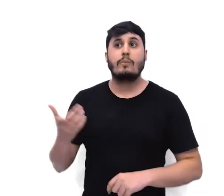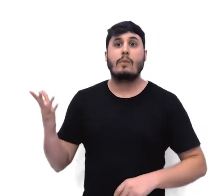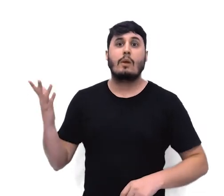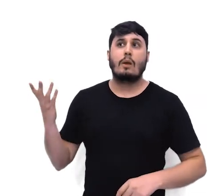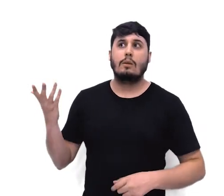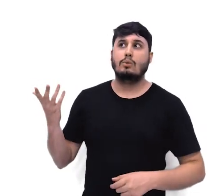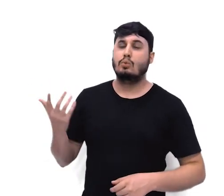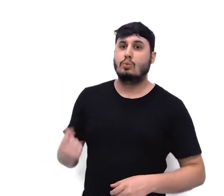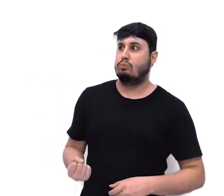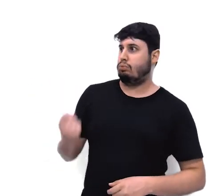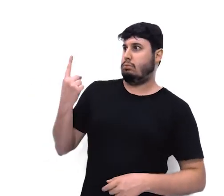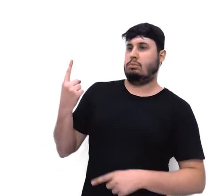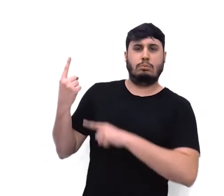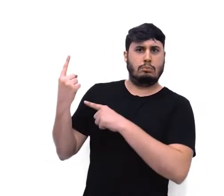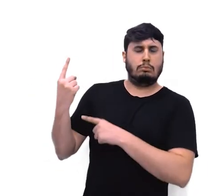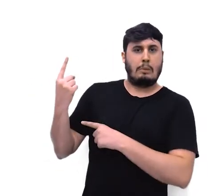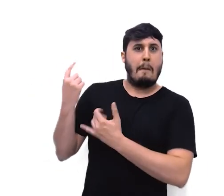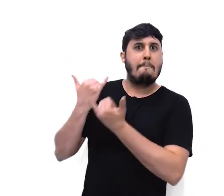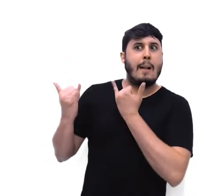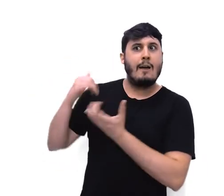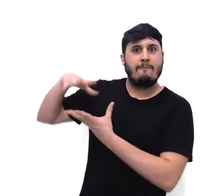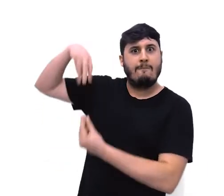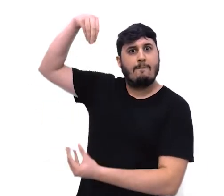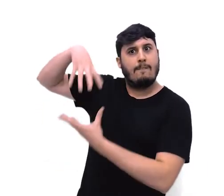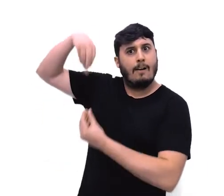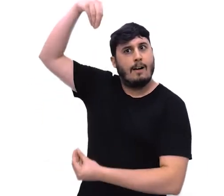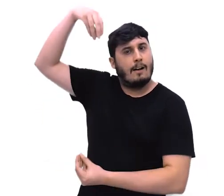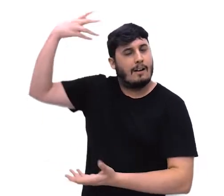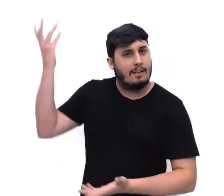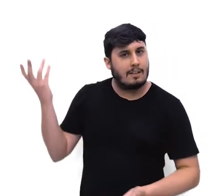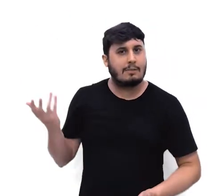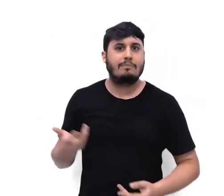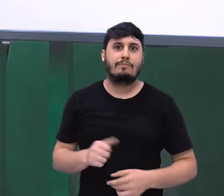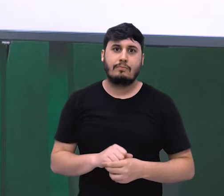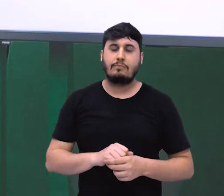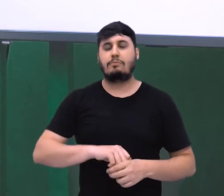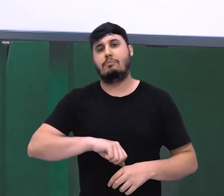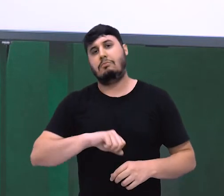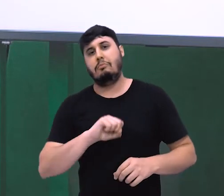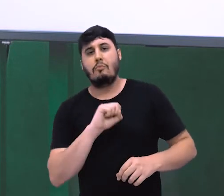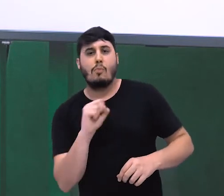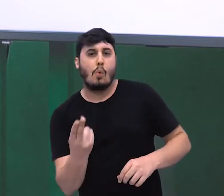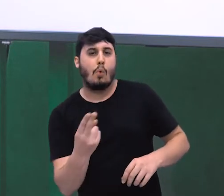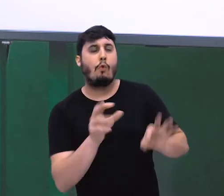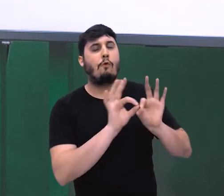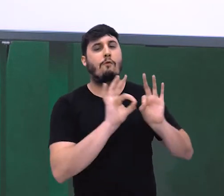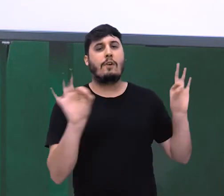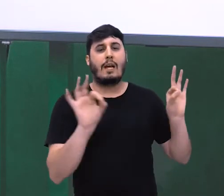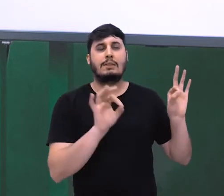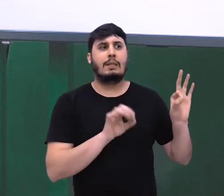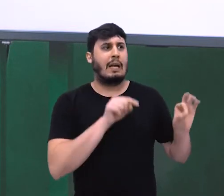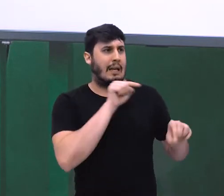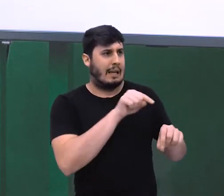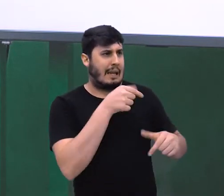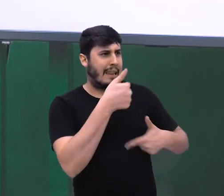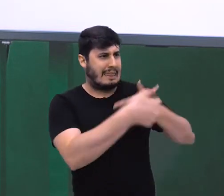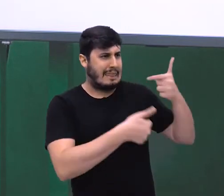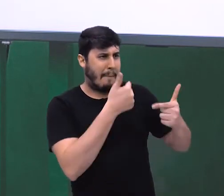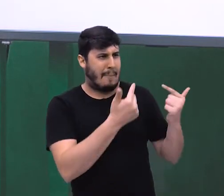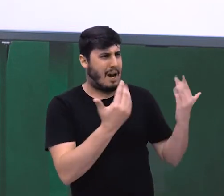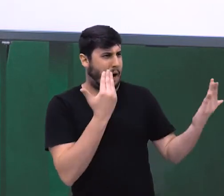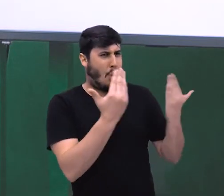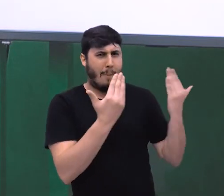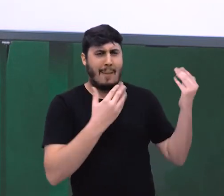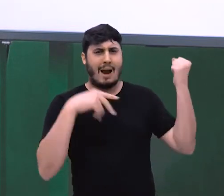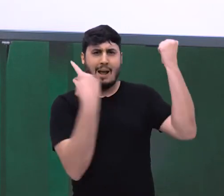fosse uma assombração, ou então ele trabalha como escravo. Então, é fácil a gente perceber essa